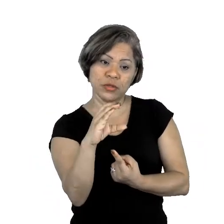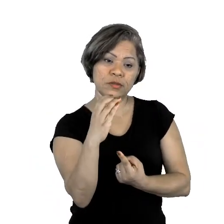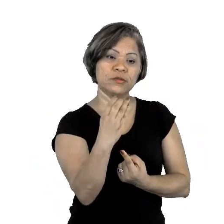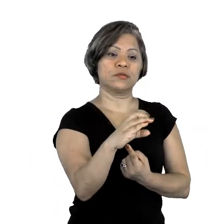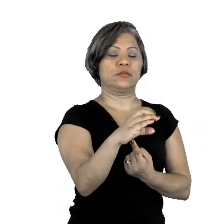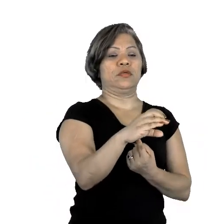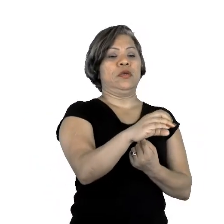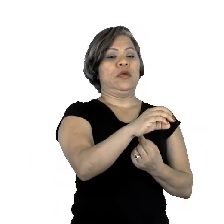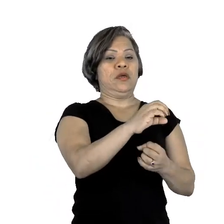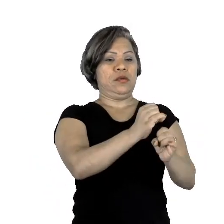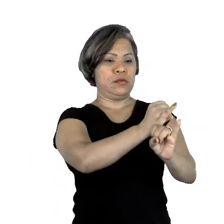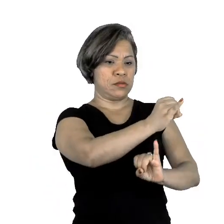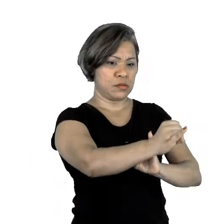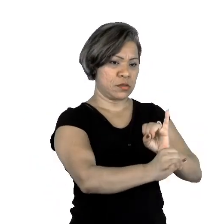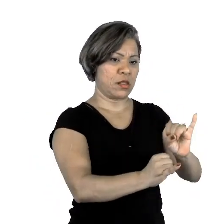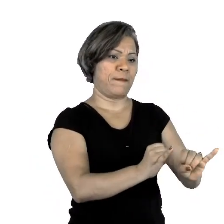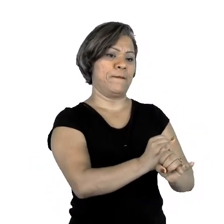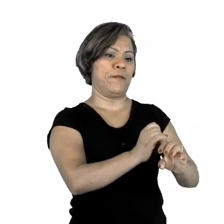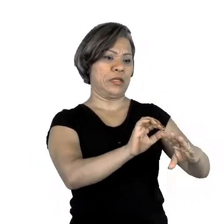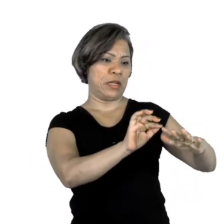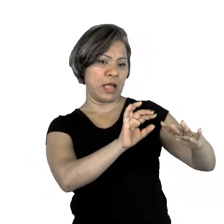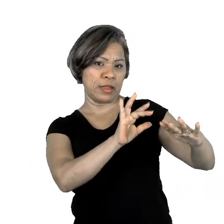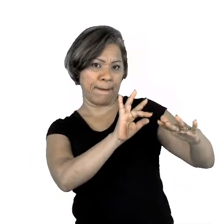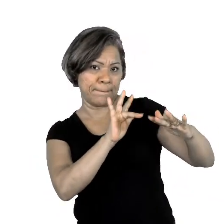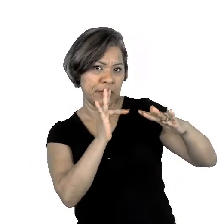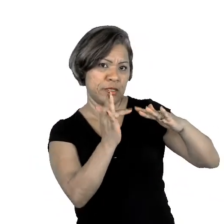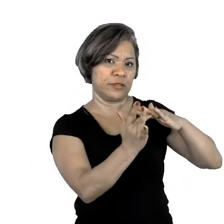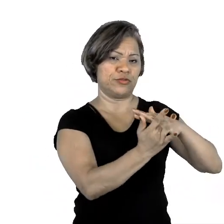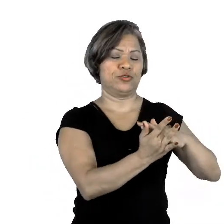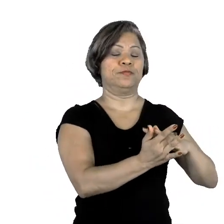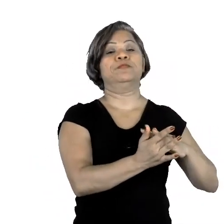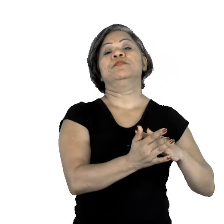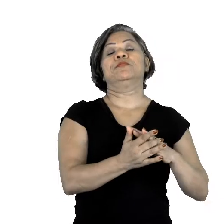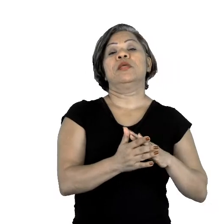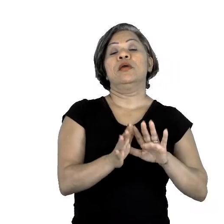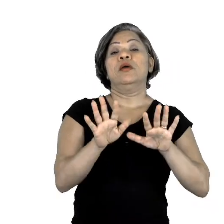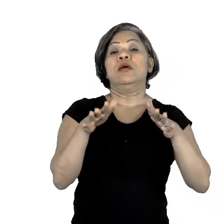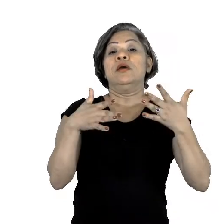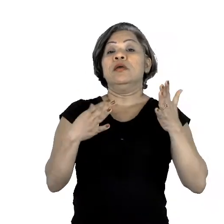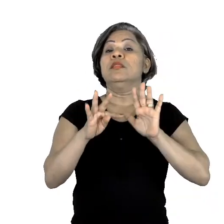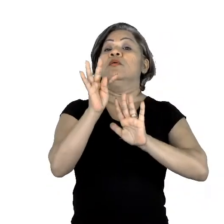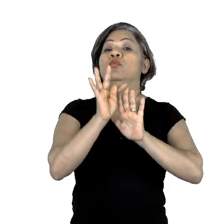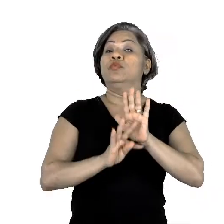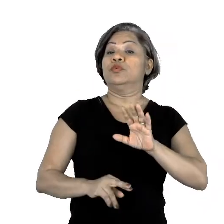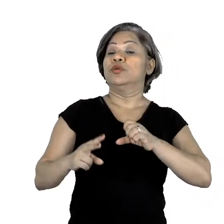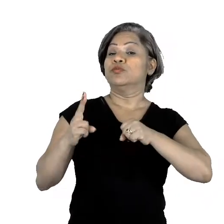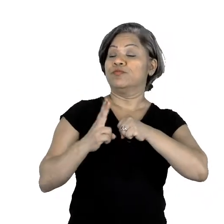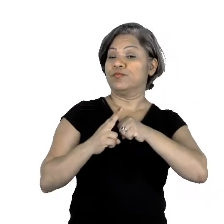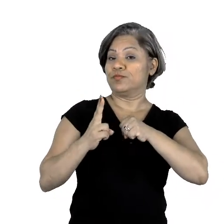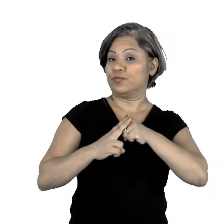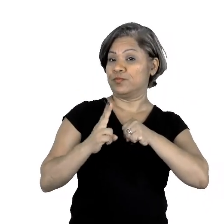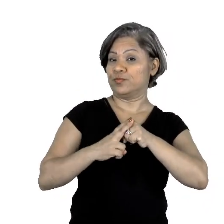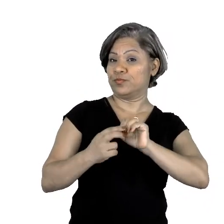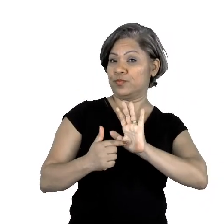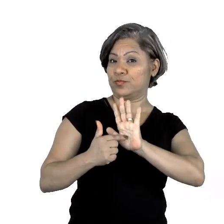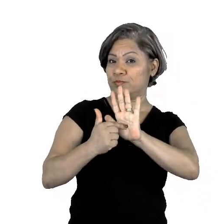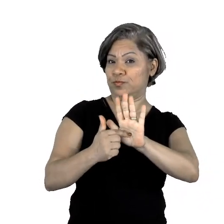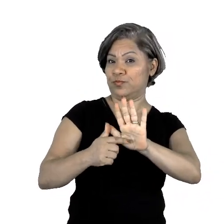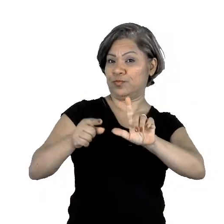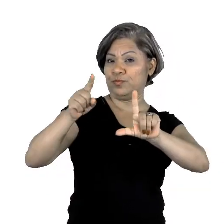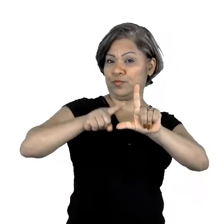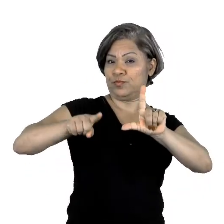mídia. Já seu texto verbal é contextualizado e apresenta letras grandes,